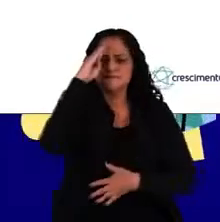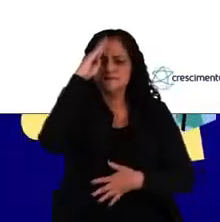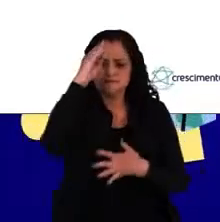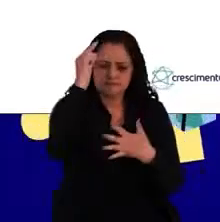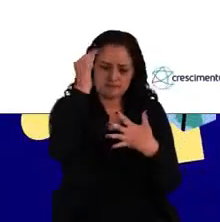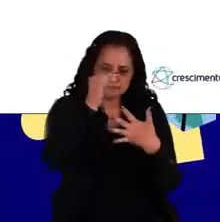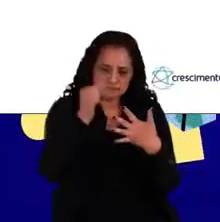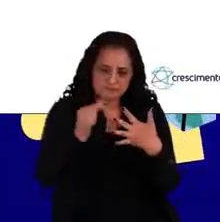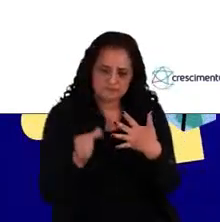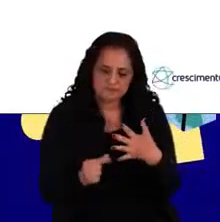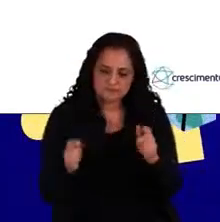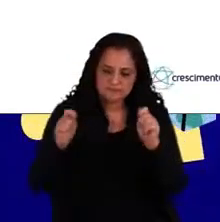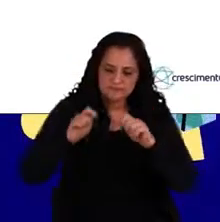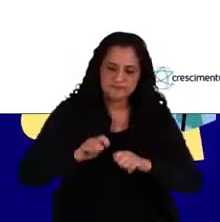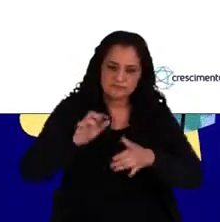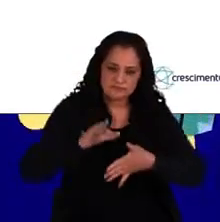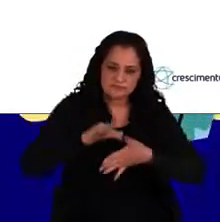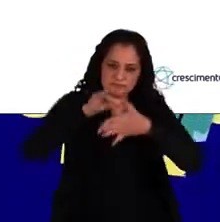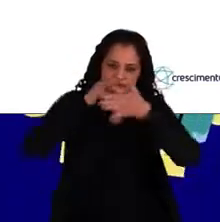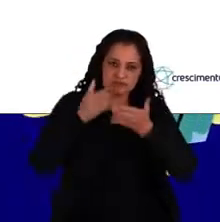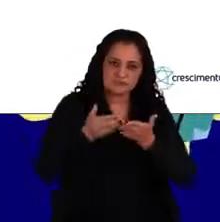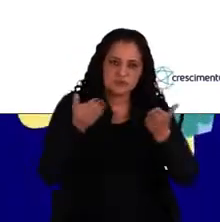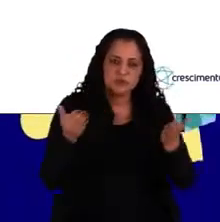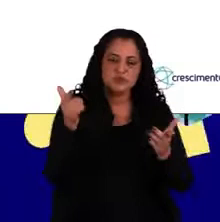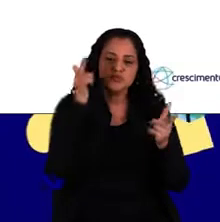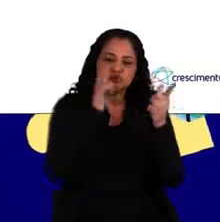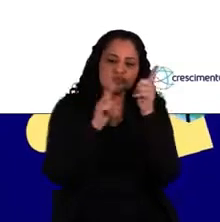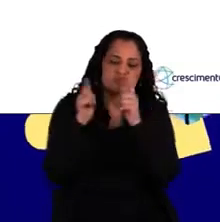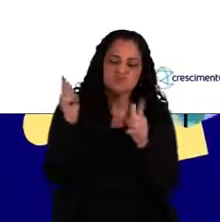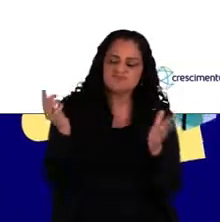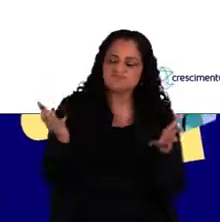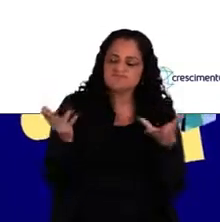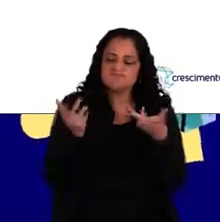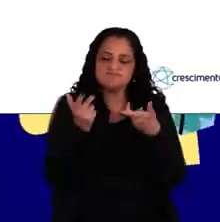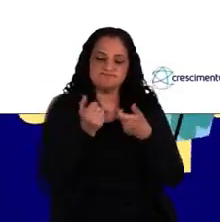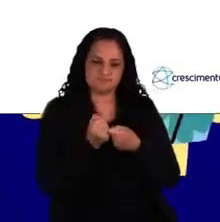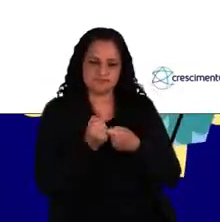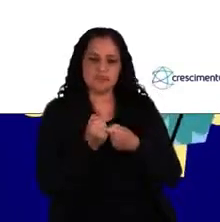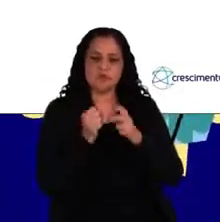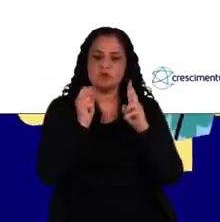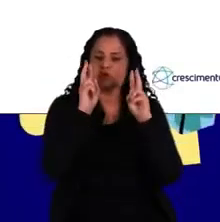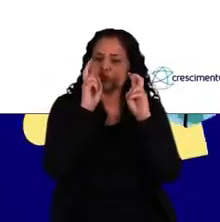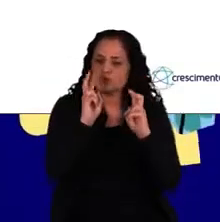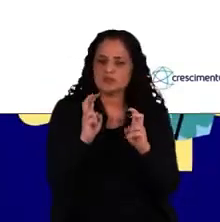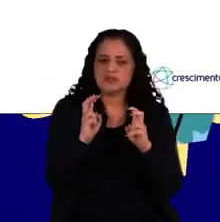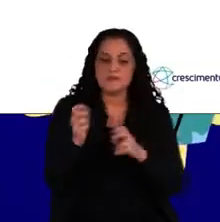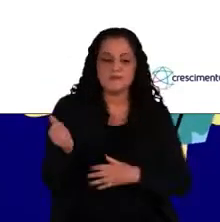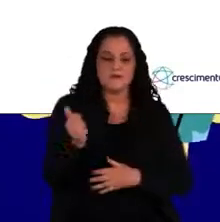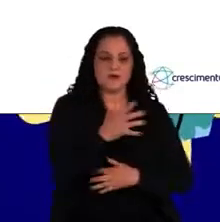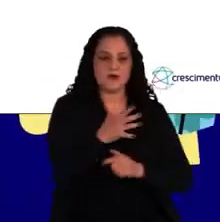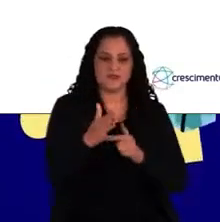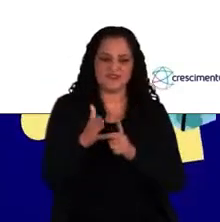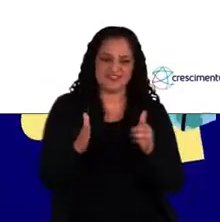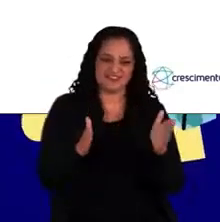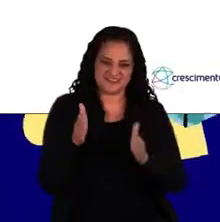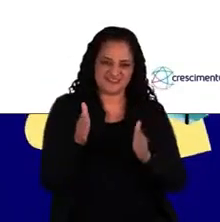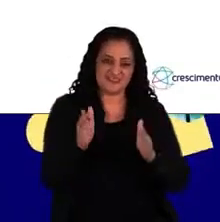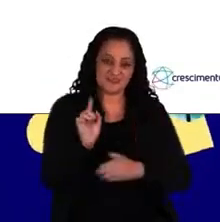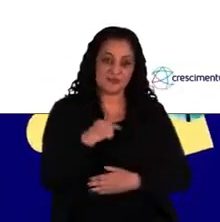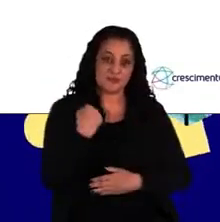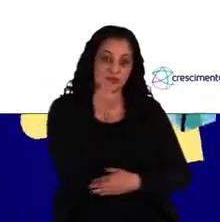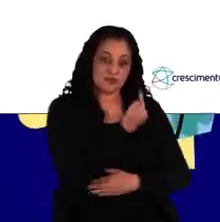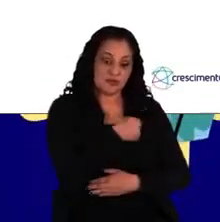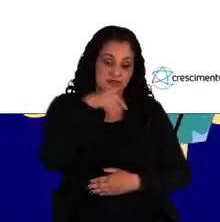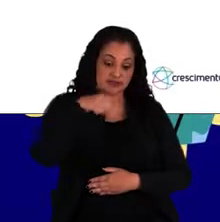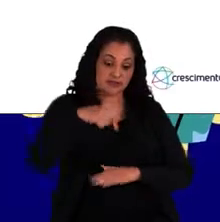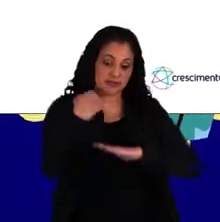competências da liderança para que ela consiga lidar com as questões dessa nova era. E nós da Crescimento,